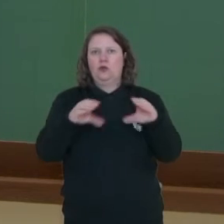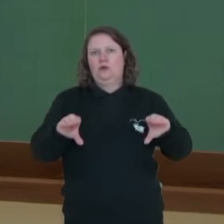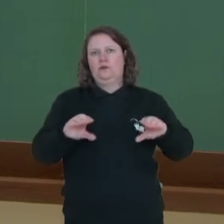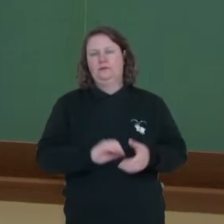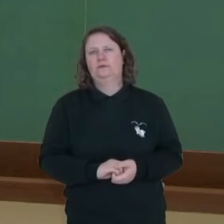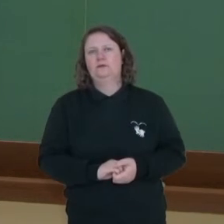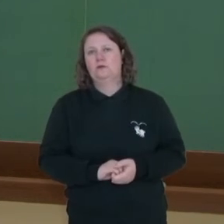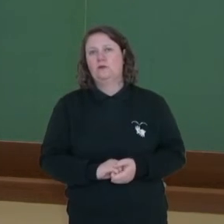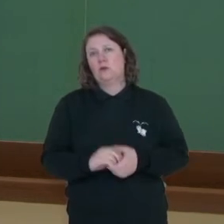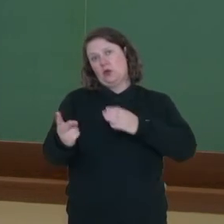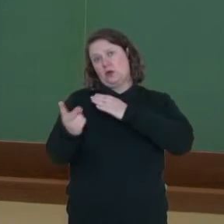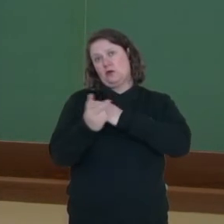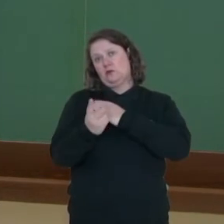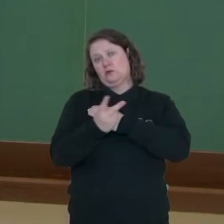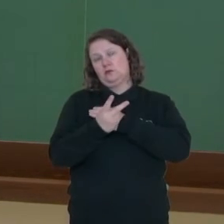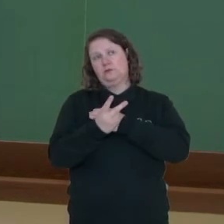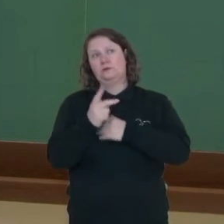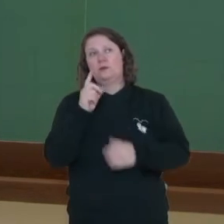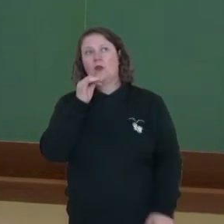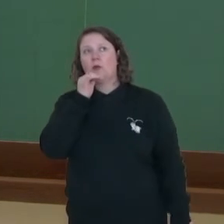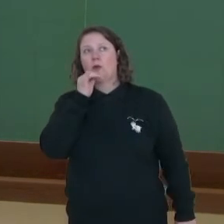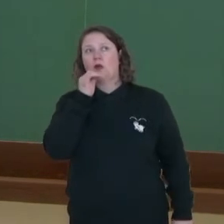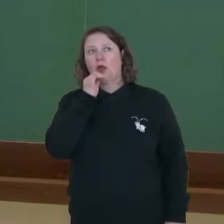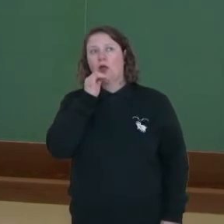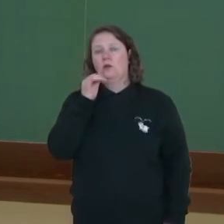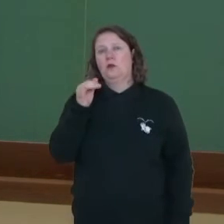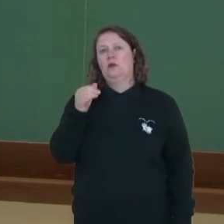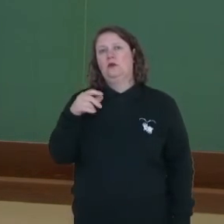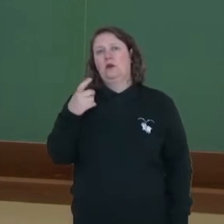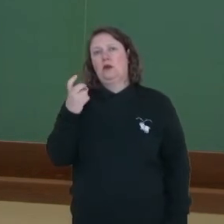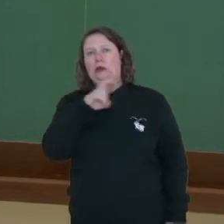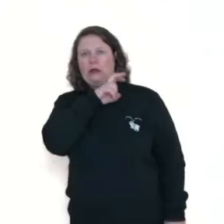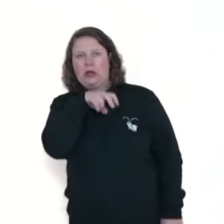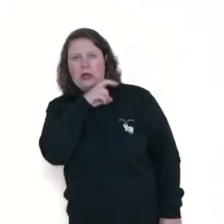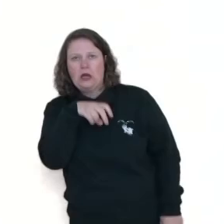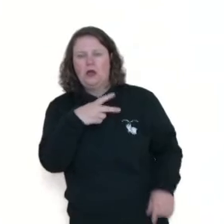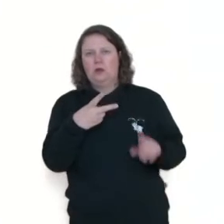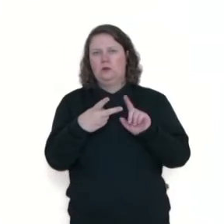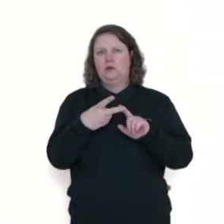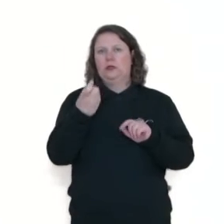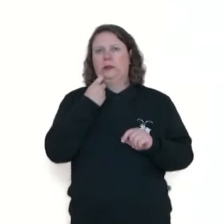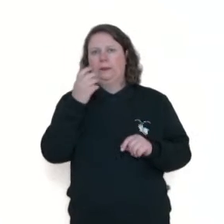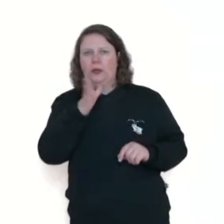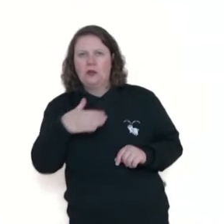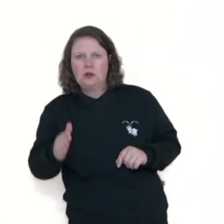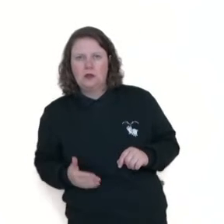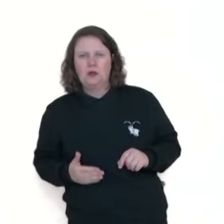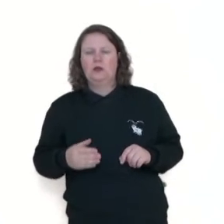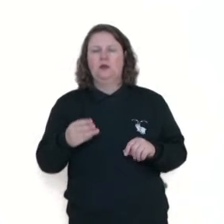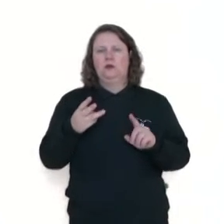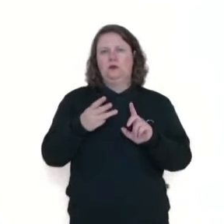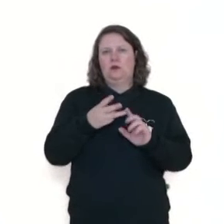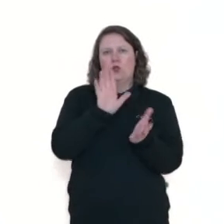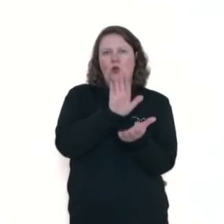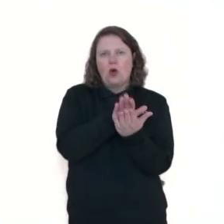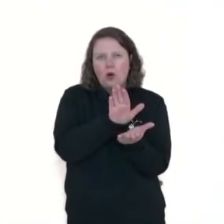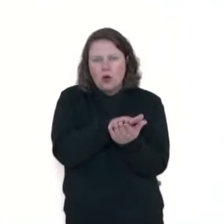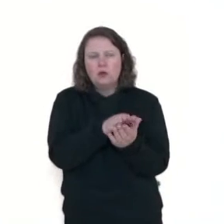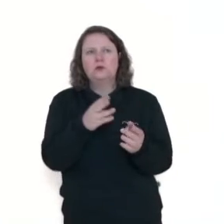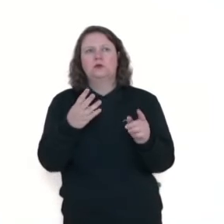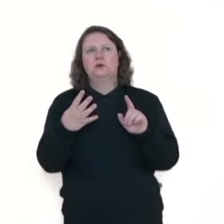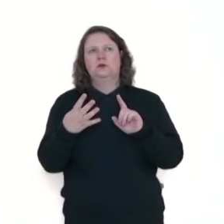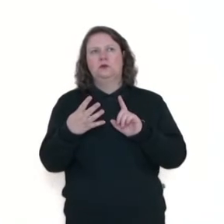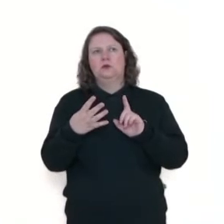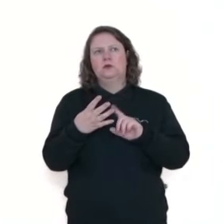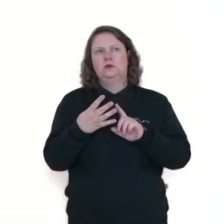um local mais seguro. Olha o exemplo de répteis, peixes, algumas cobras. Então, a fêmea fica com o ovinho, ela produz o